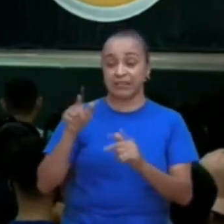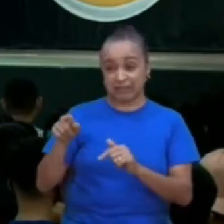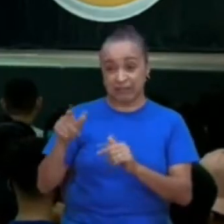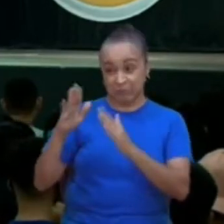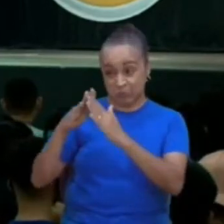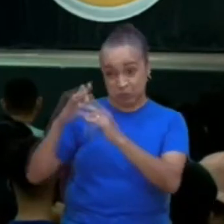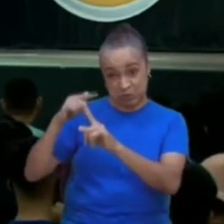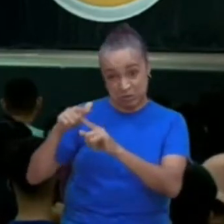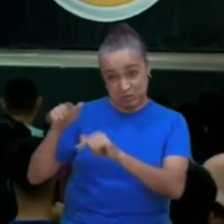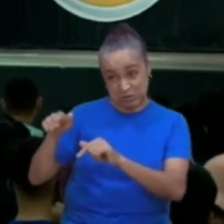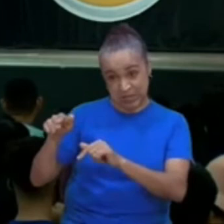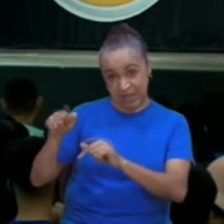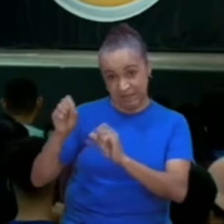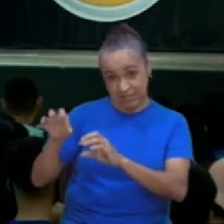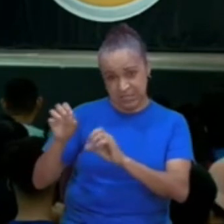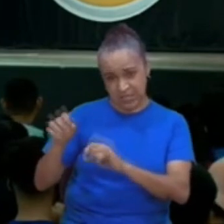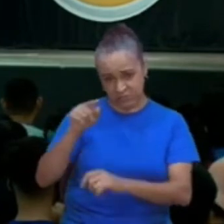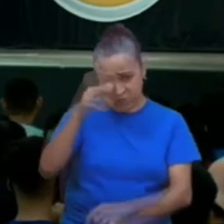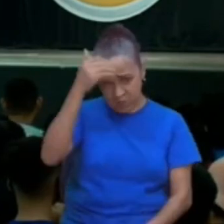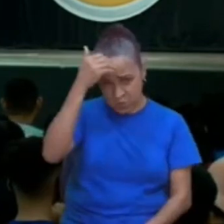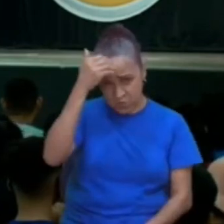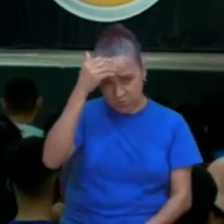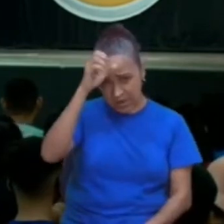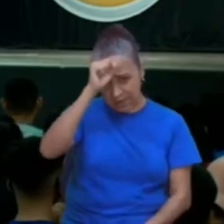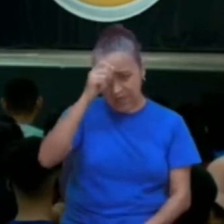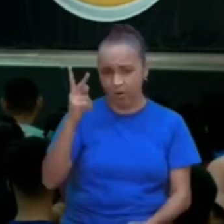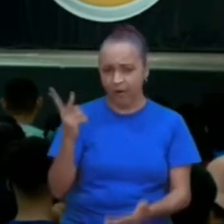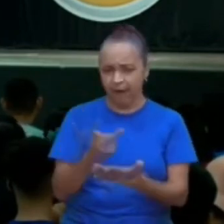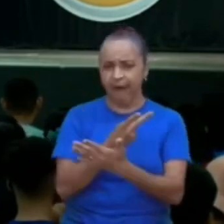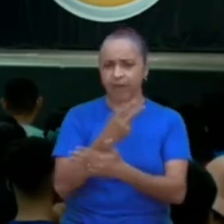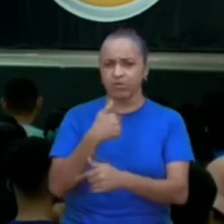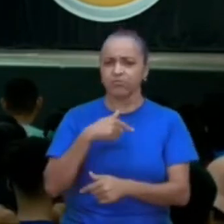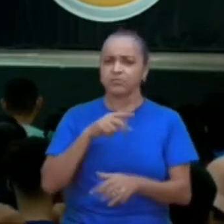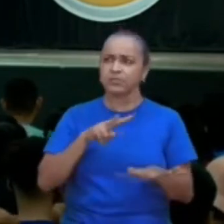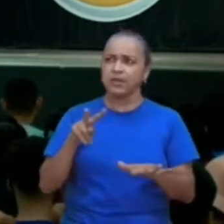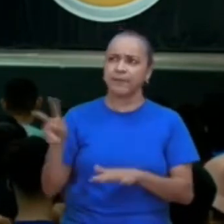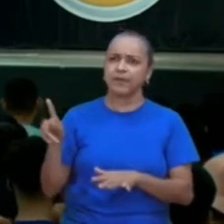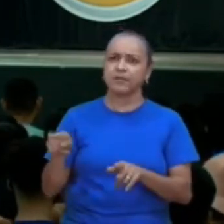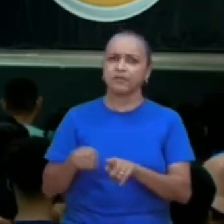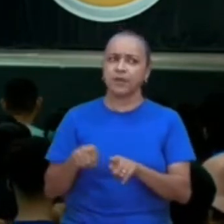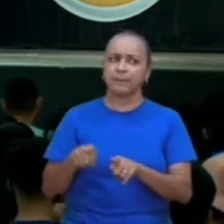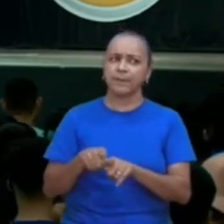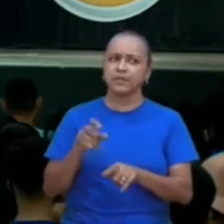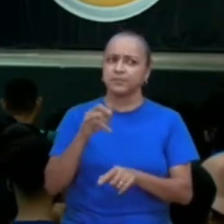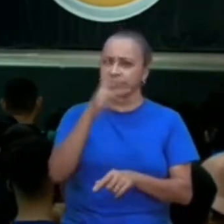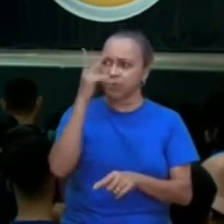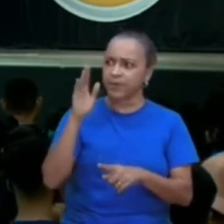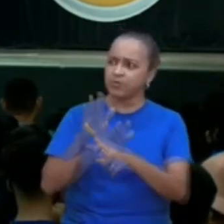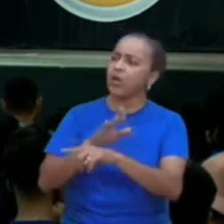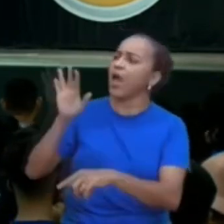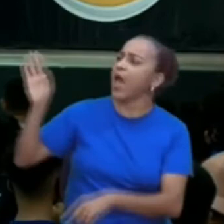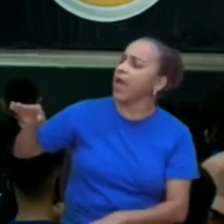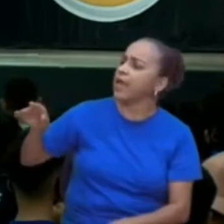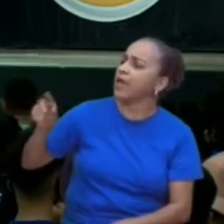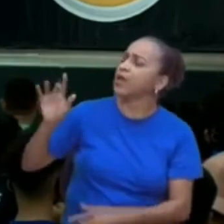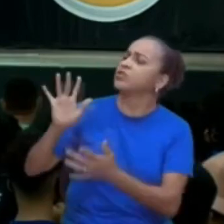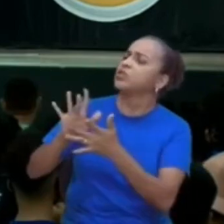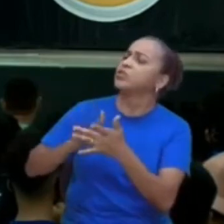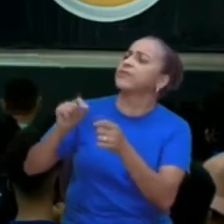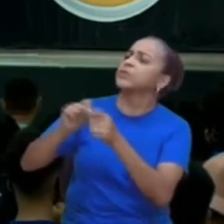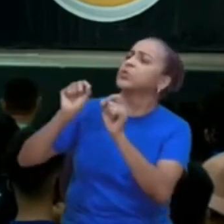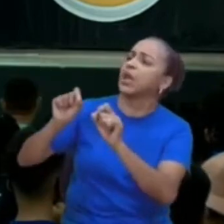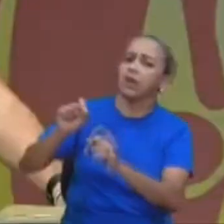mas, você não tem culpa não, eu até essa semana, também, pensava, se me fizesse essa pergunta, eu dizer, estava no templo,